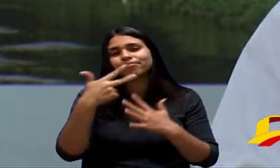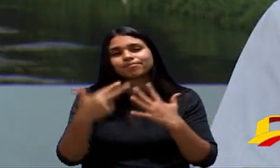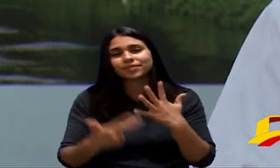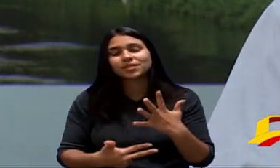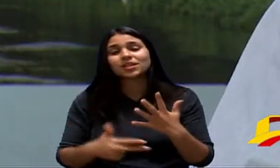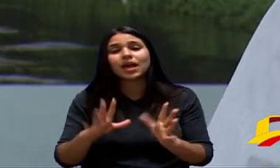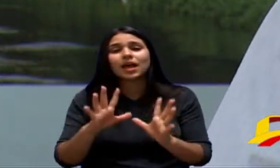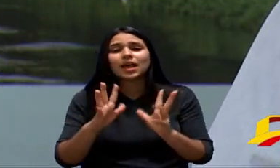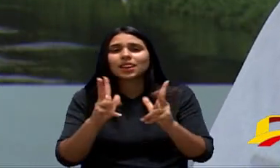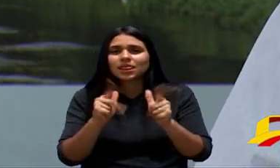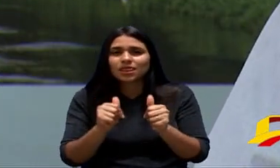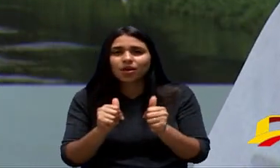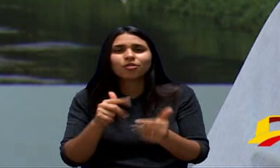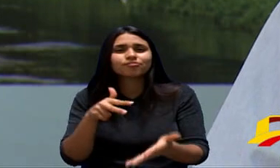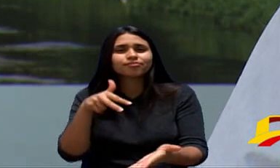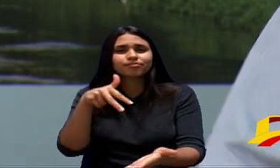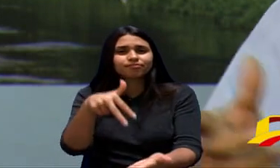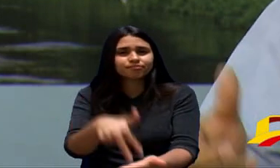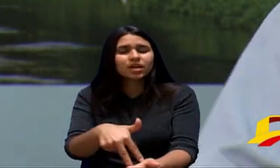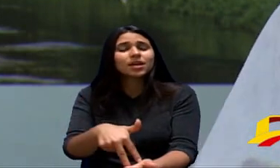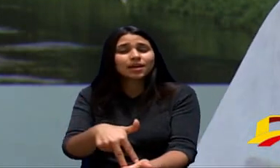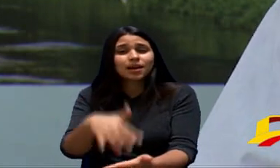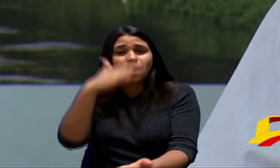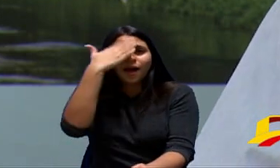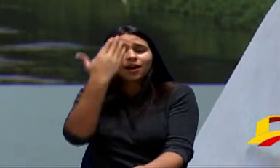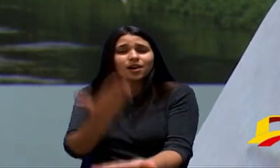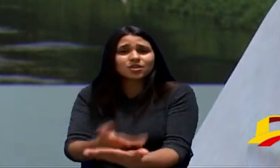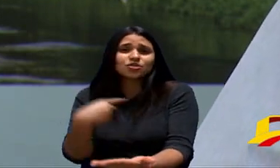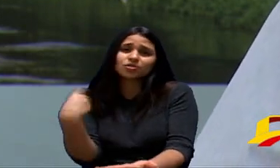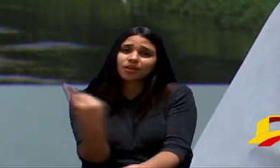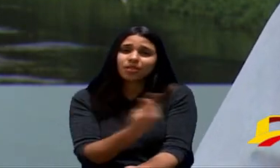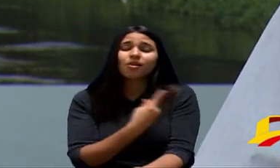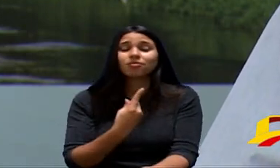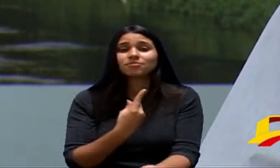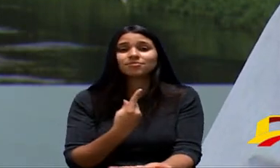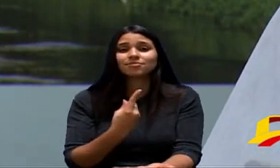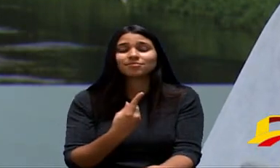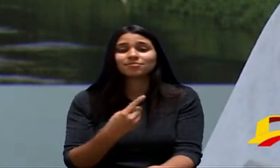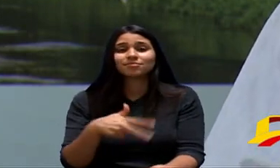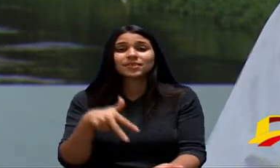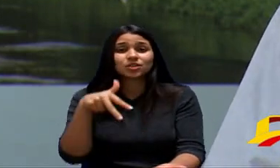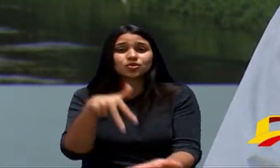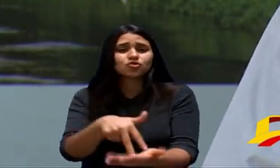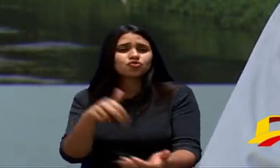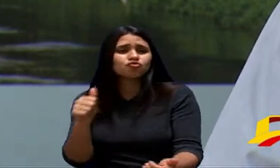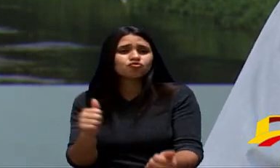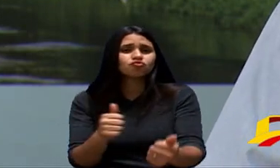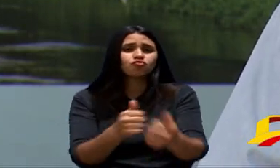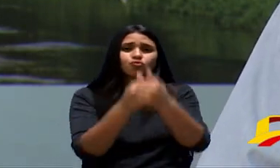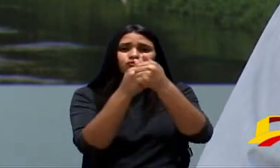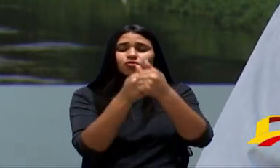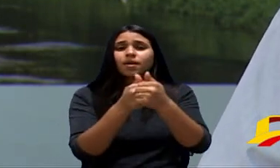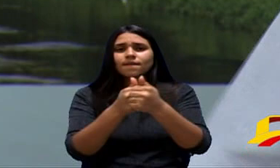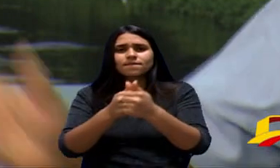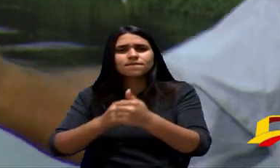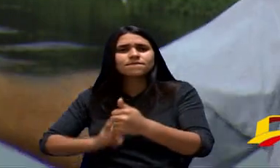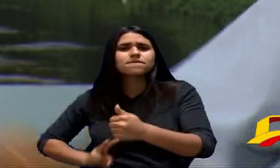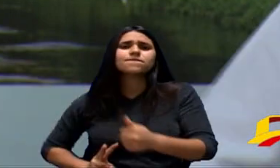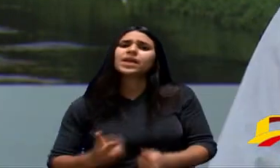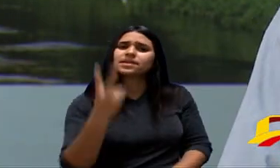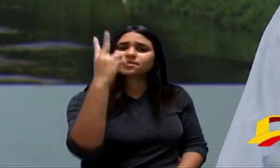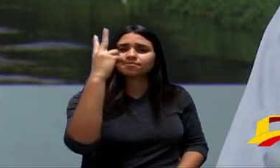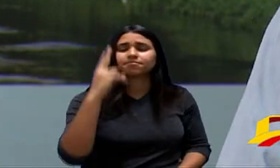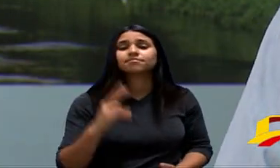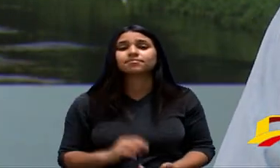Vocês Aqui Que Acreditaram Na Gente Estão Aqui E Que Vamos Juntos Vamos Vencer Isso Daí Como